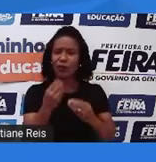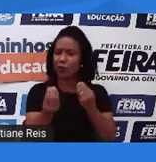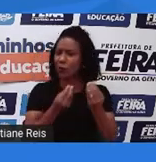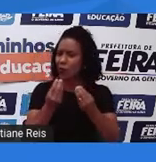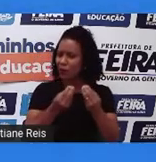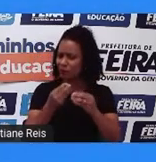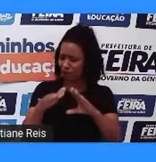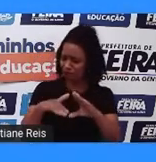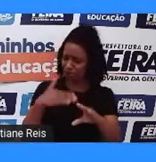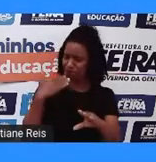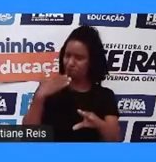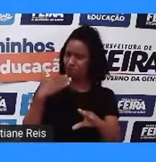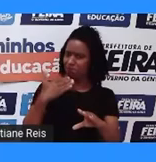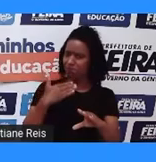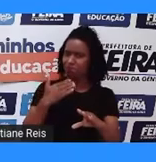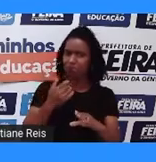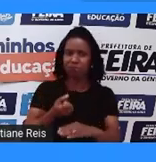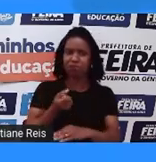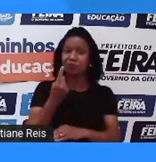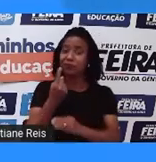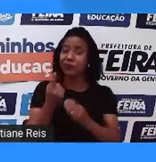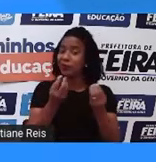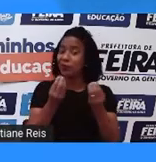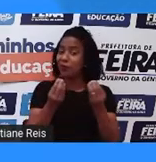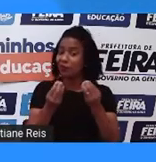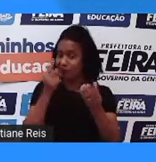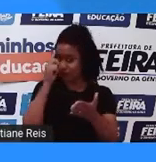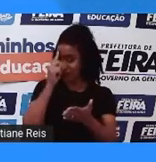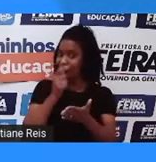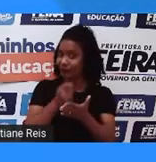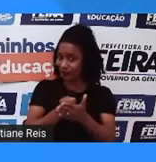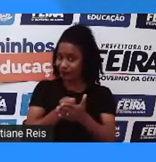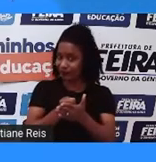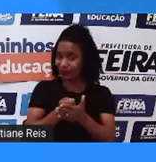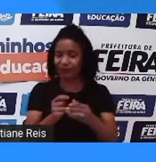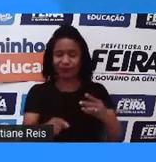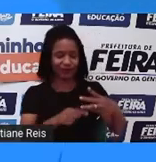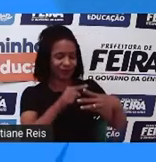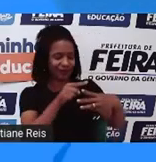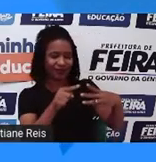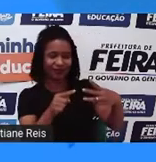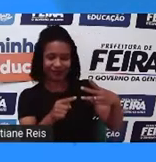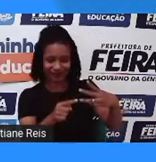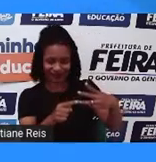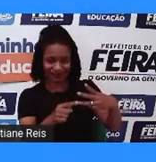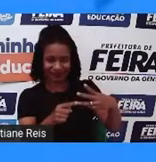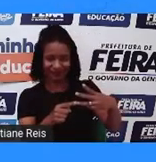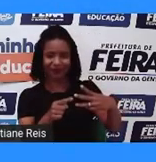Let's play. Let's play. Vejamos aqui as nossas opções.